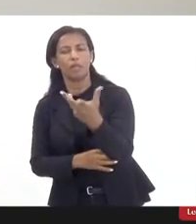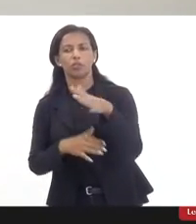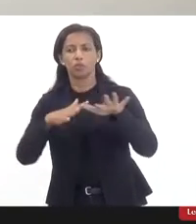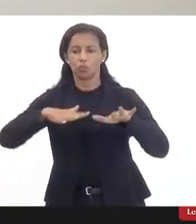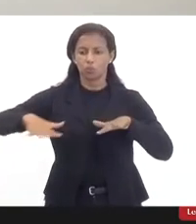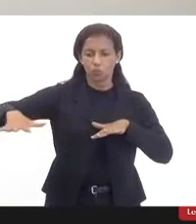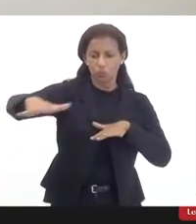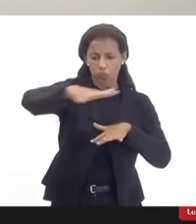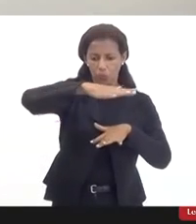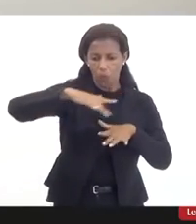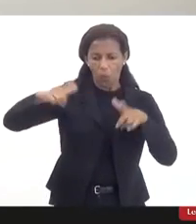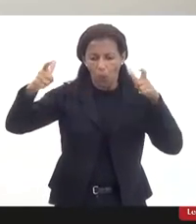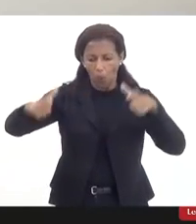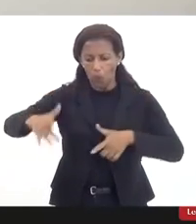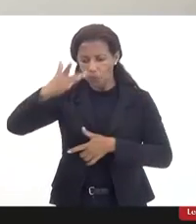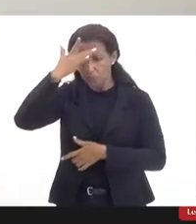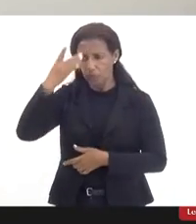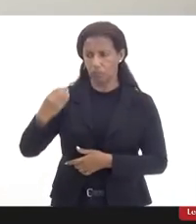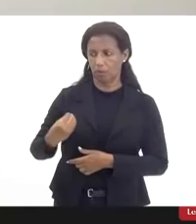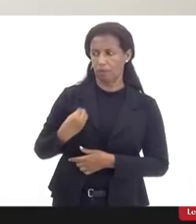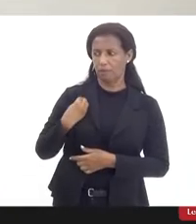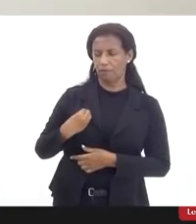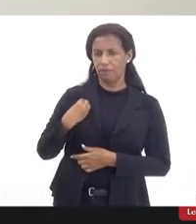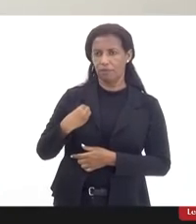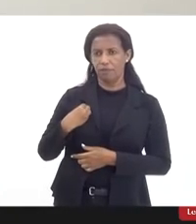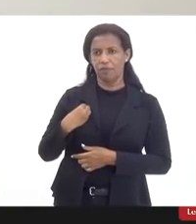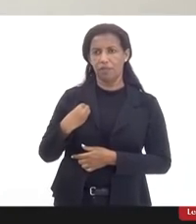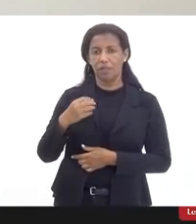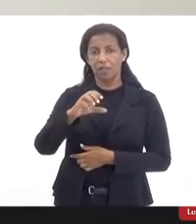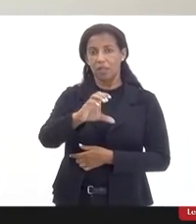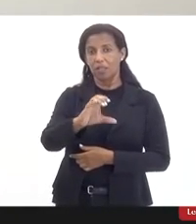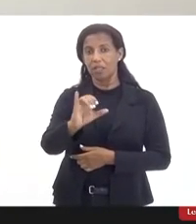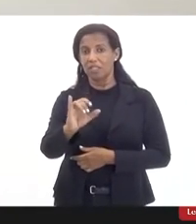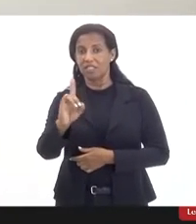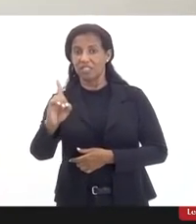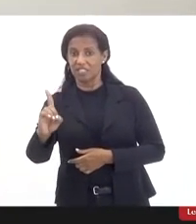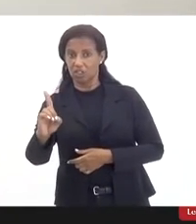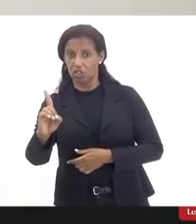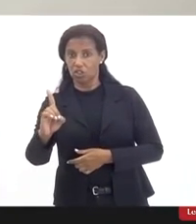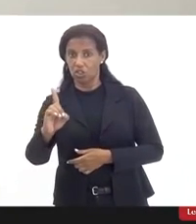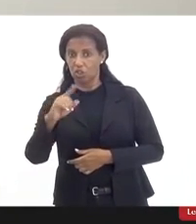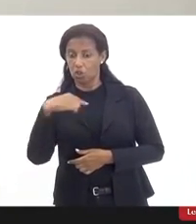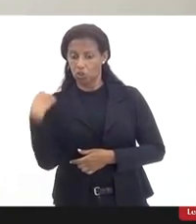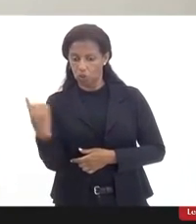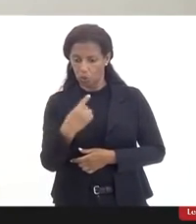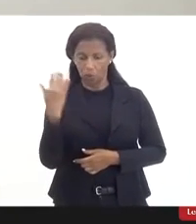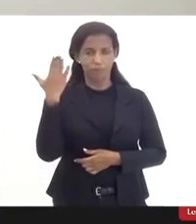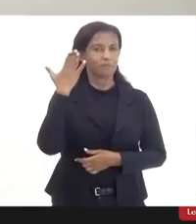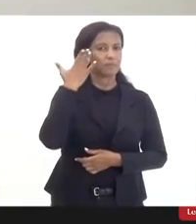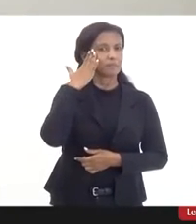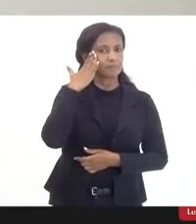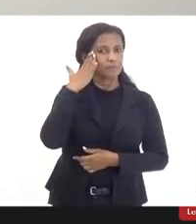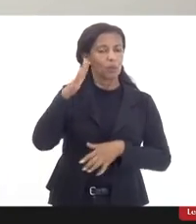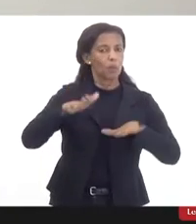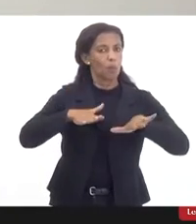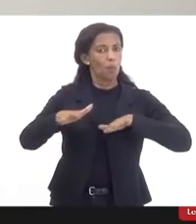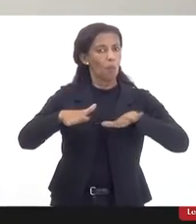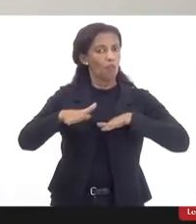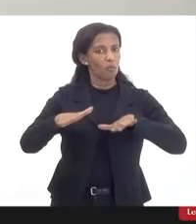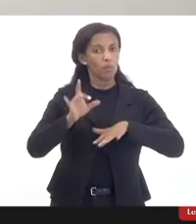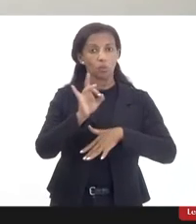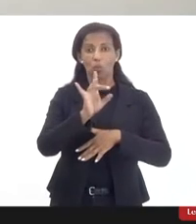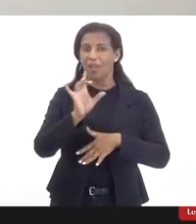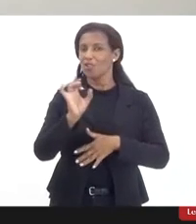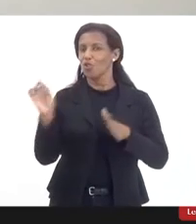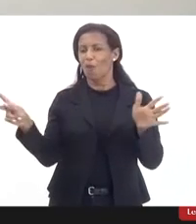meio onde aquela pessoa transita, o sídio só nós entendemos enquanto movimento da pessoa com deficiência que não basta